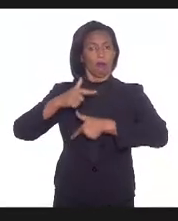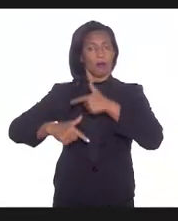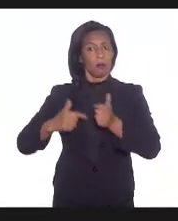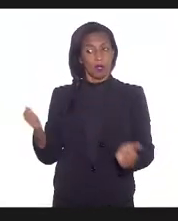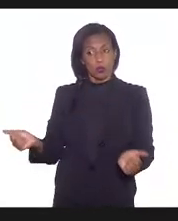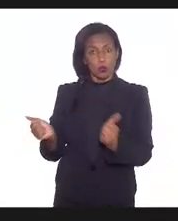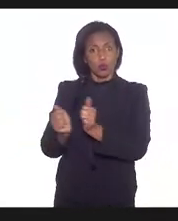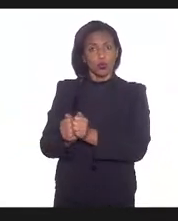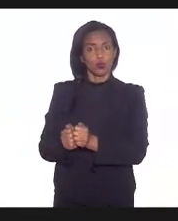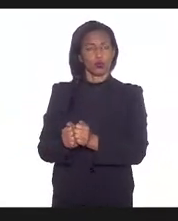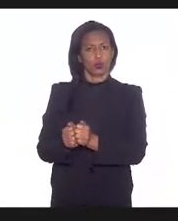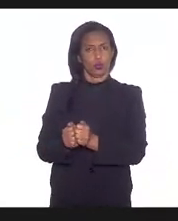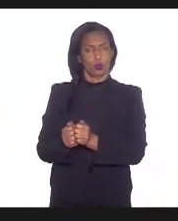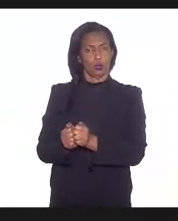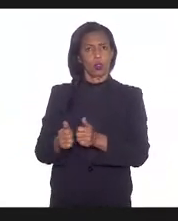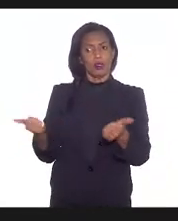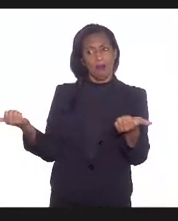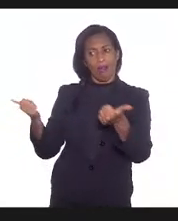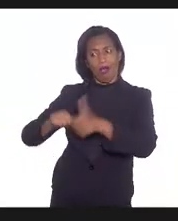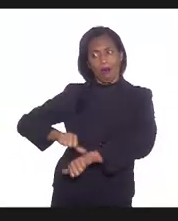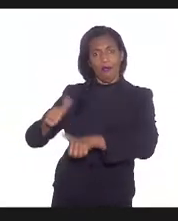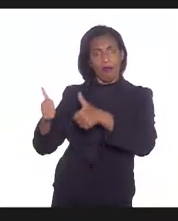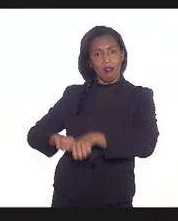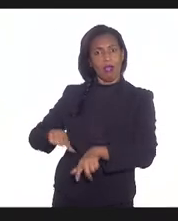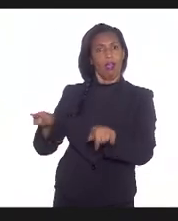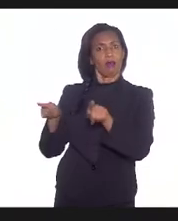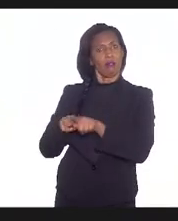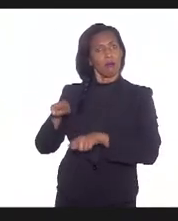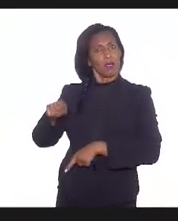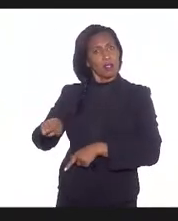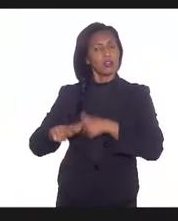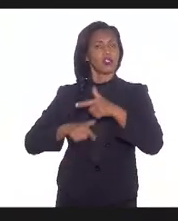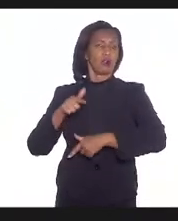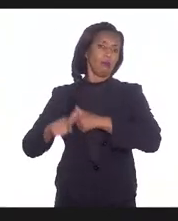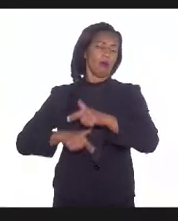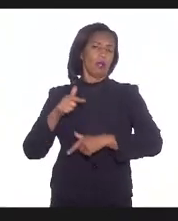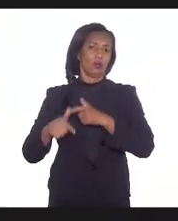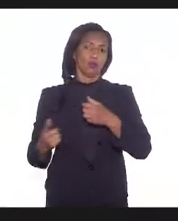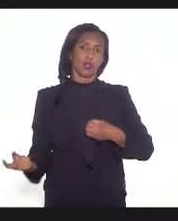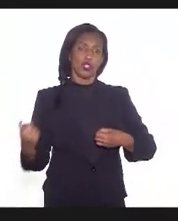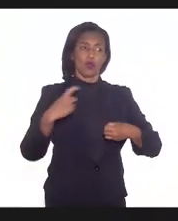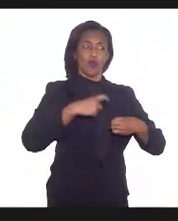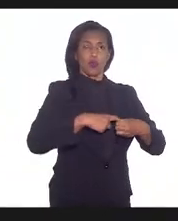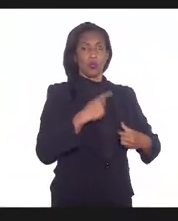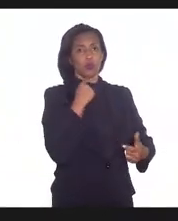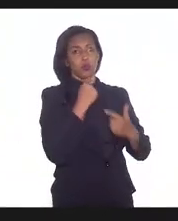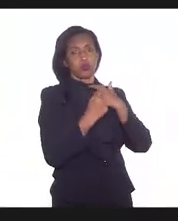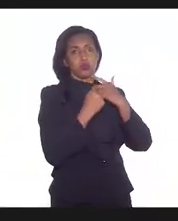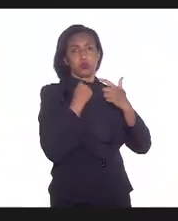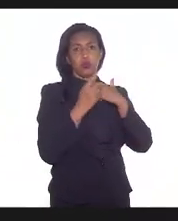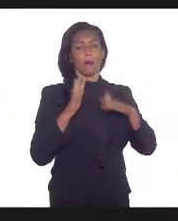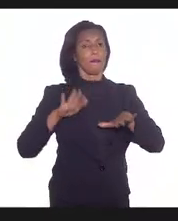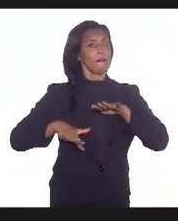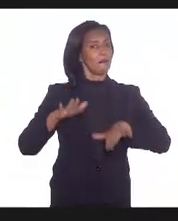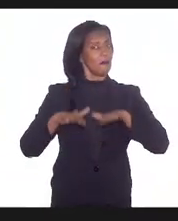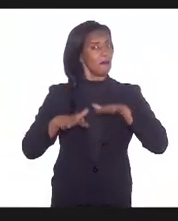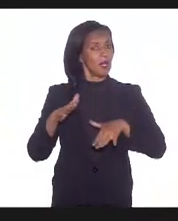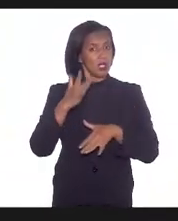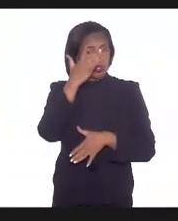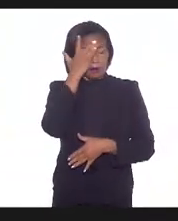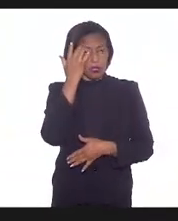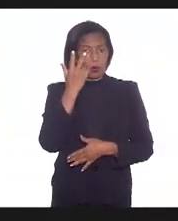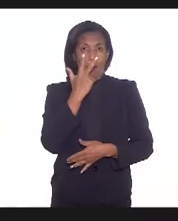avaliarem esses trabalhadores, porque eles estão voltando com muitas incertezas, mesmo aqueles que